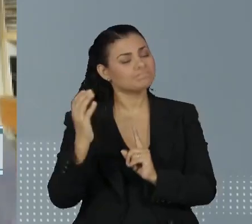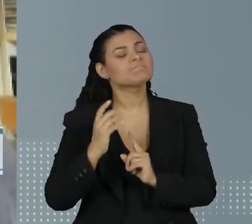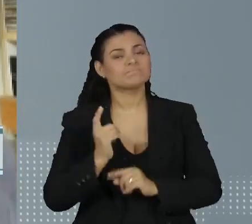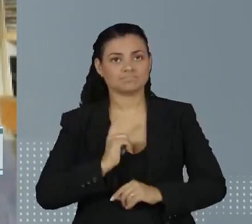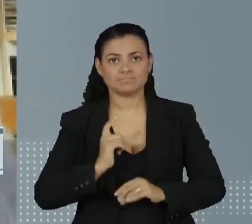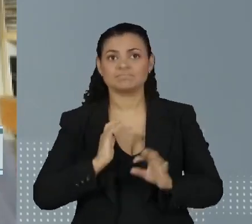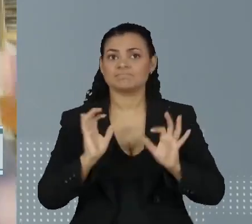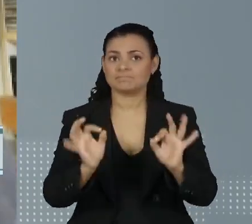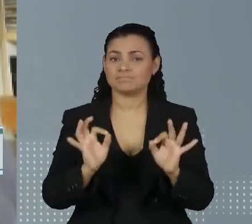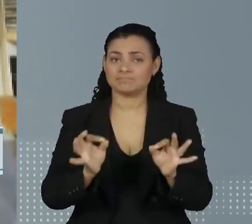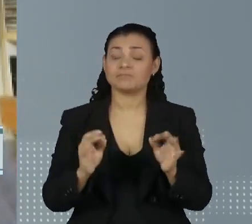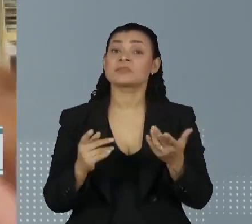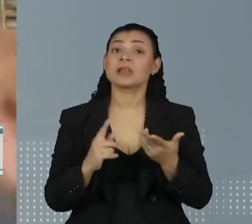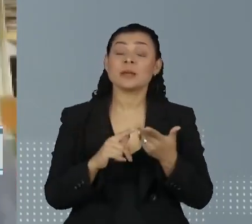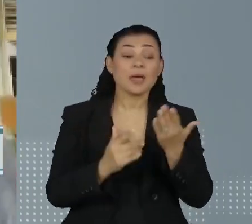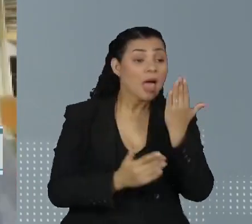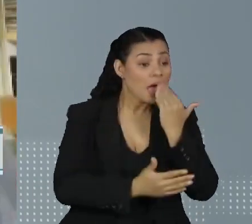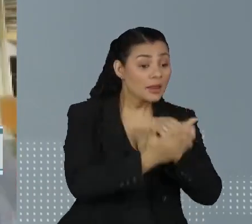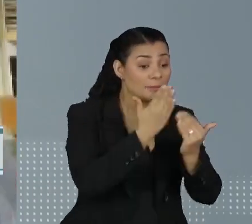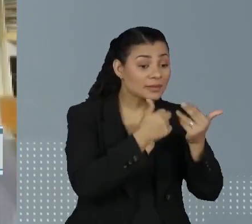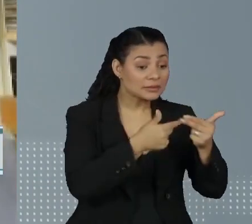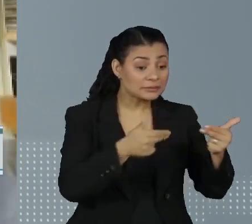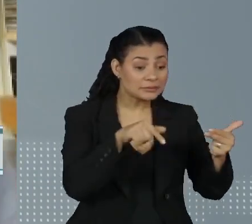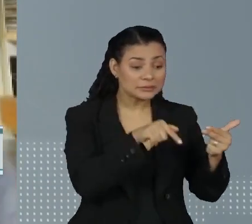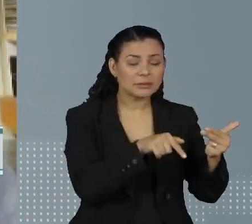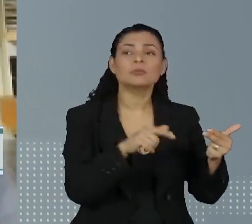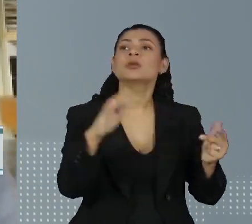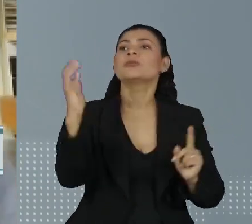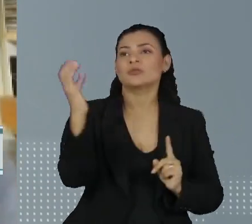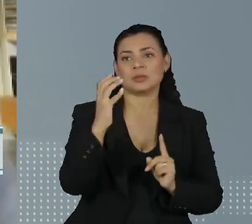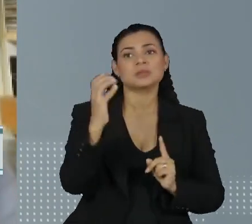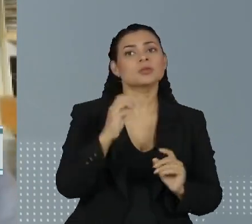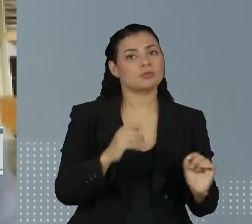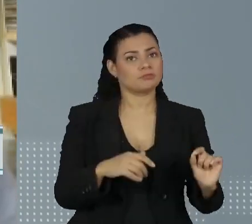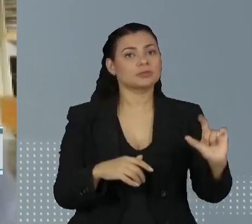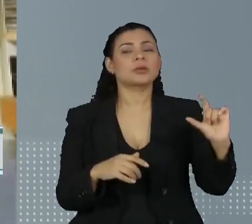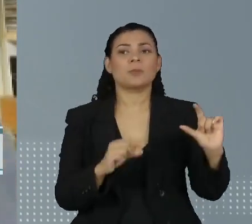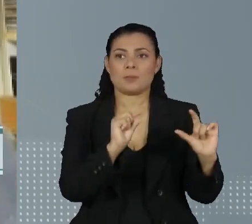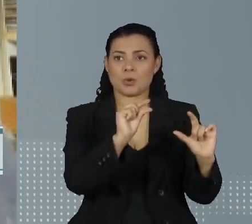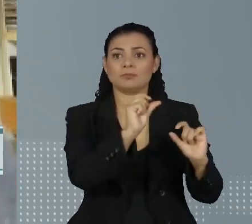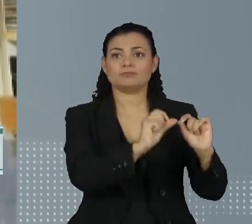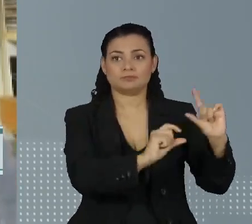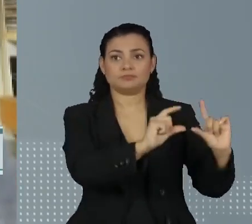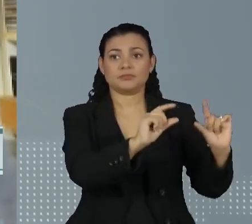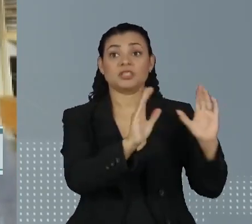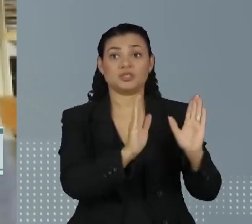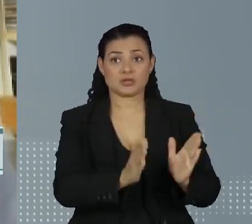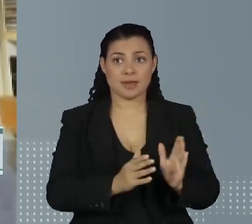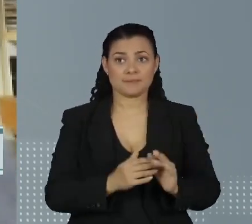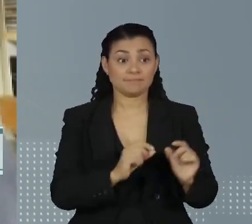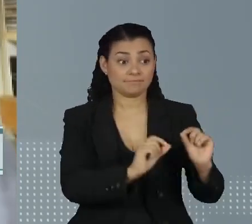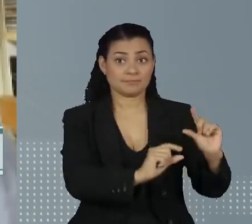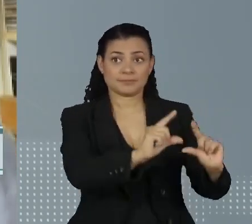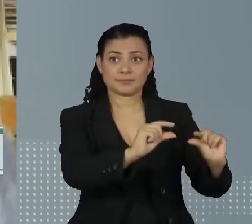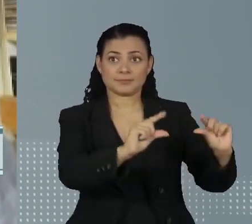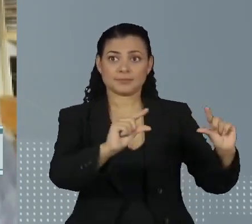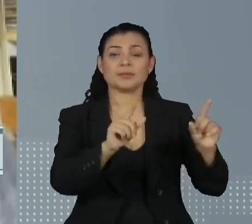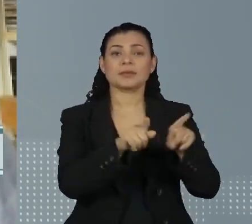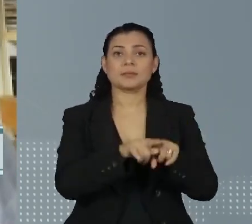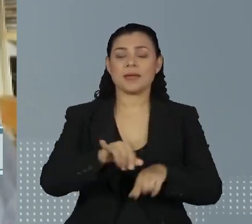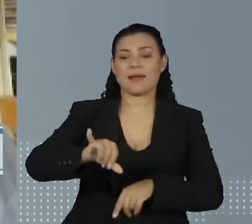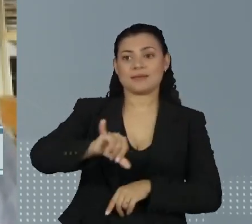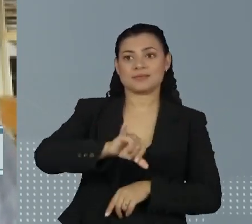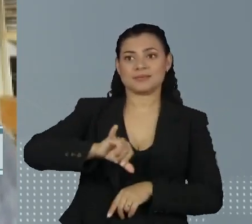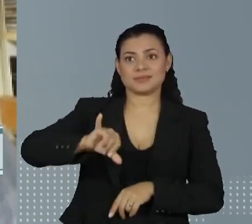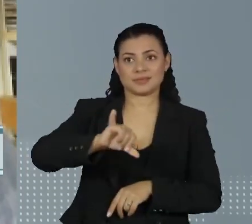Mesmo no grupo alimentação, ele está acima. E é explicado por esses itens. Tem o azeite